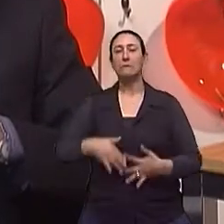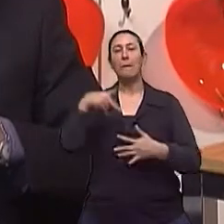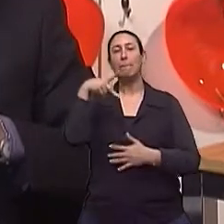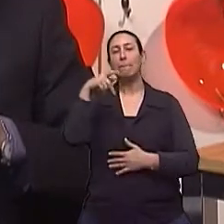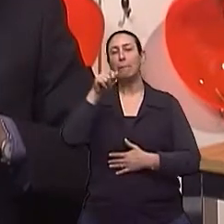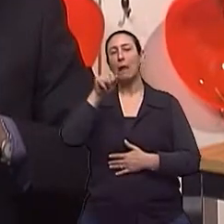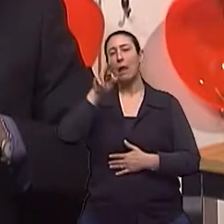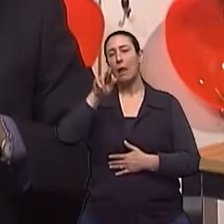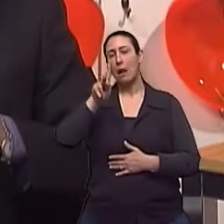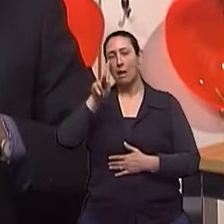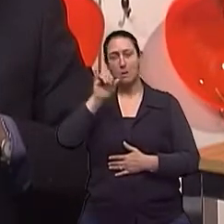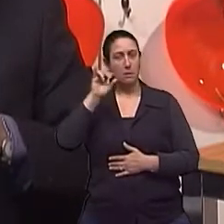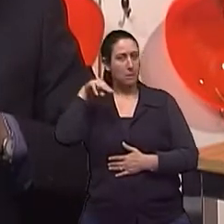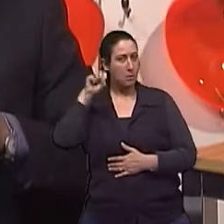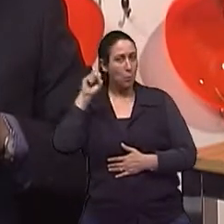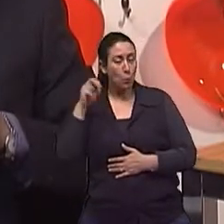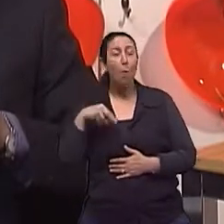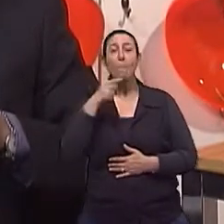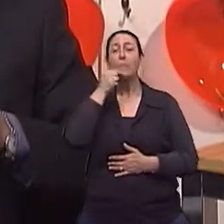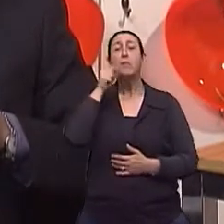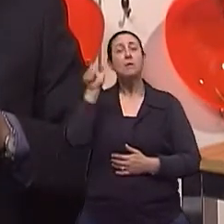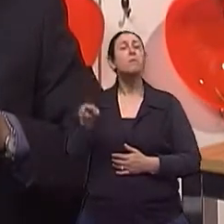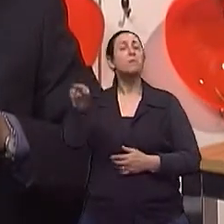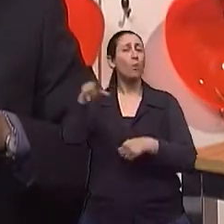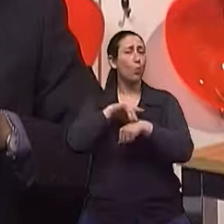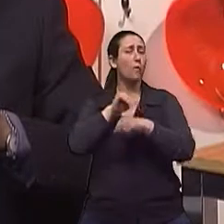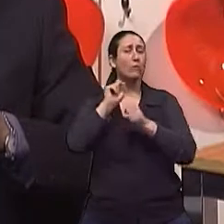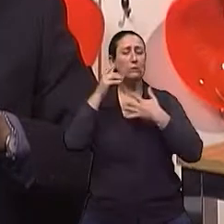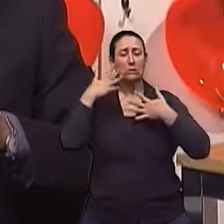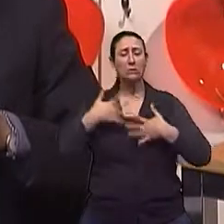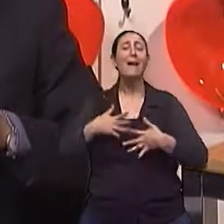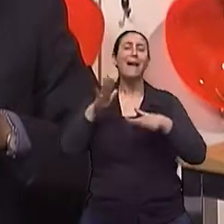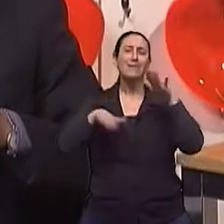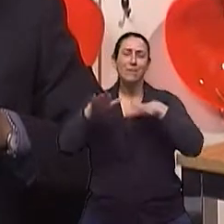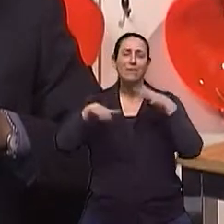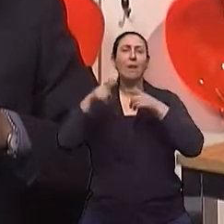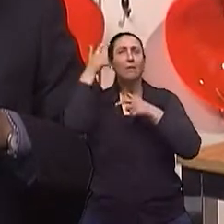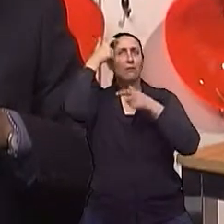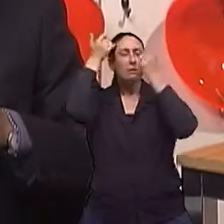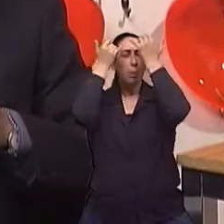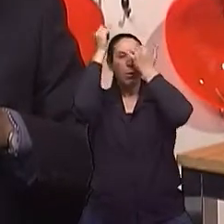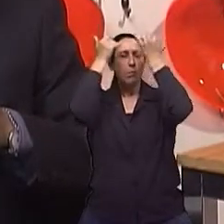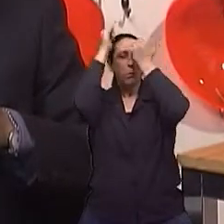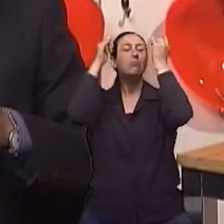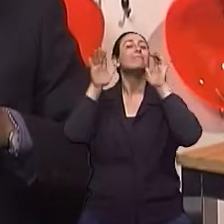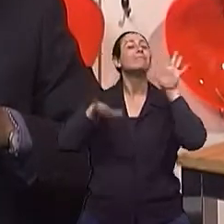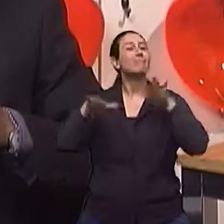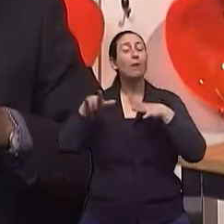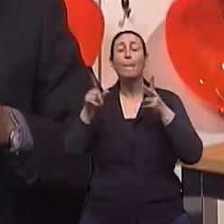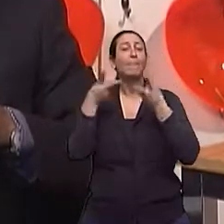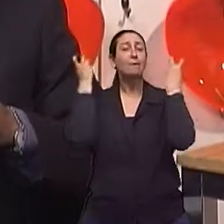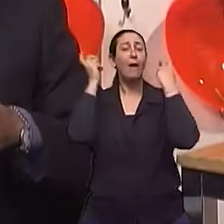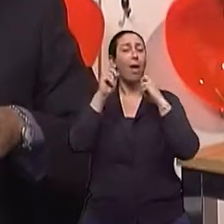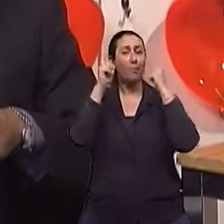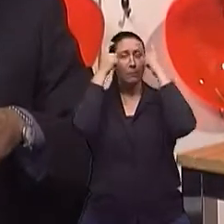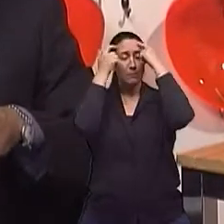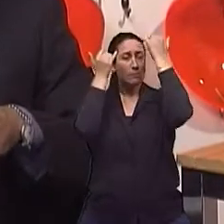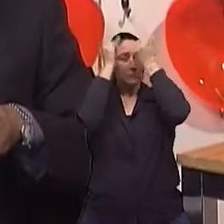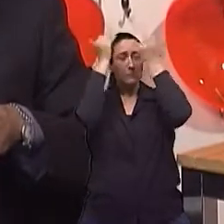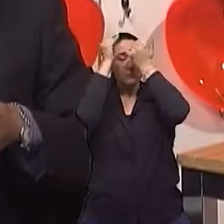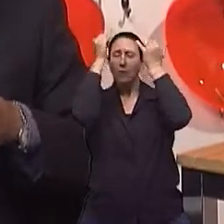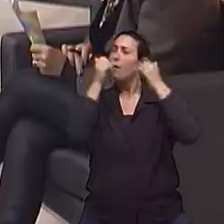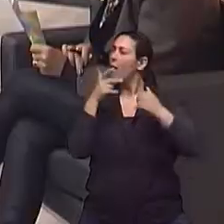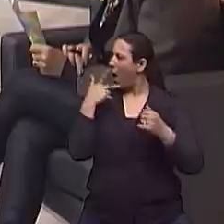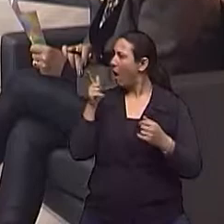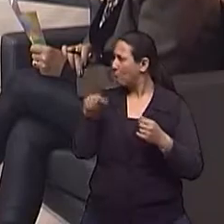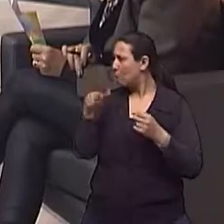formas de parkinsonismo, né? Por vários pequenos AVCs no cérebro, que muitas vezes a pessoa nem sabe que tem, né? Então, vai levar... Aí eles ficam